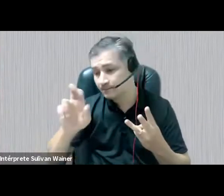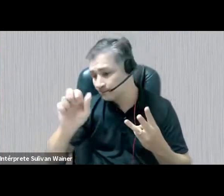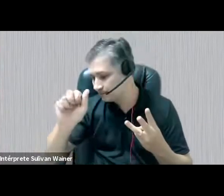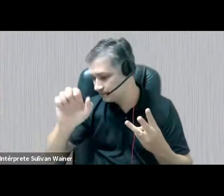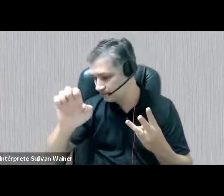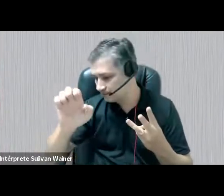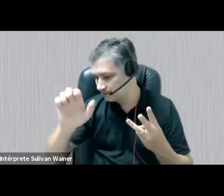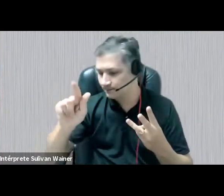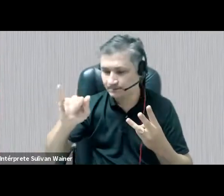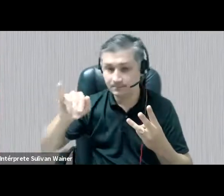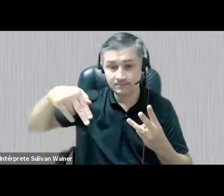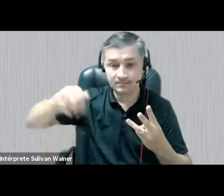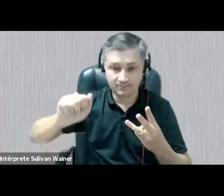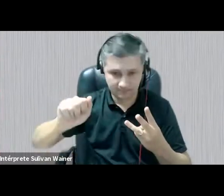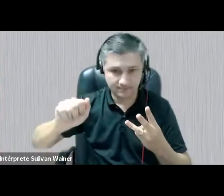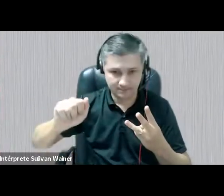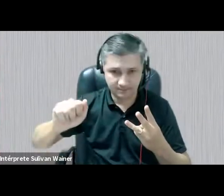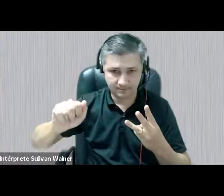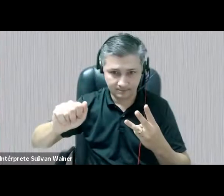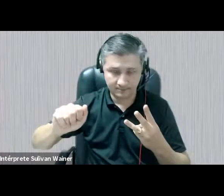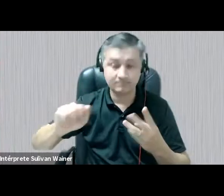Brogagnolo.